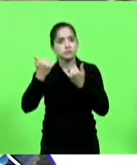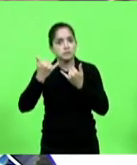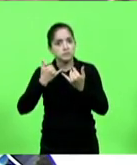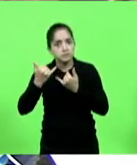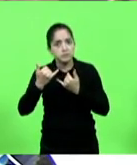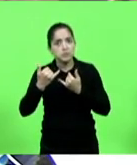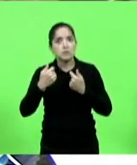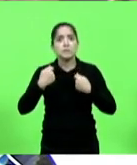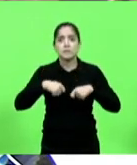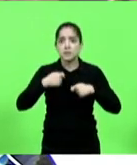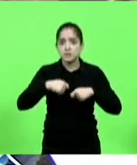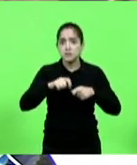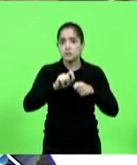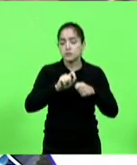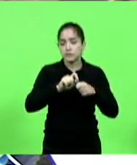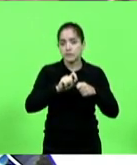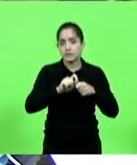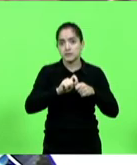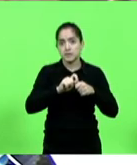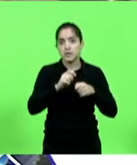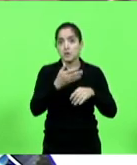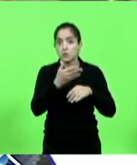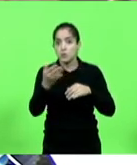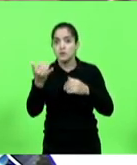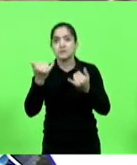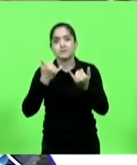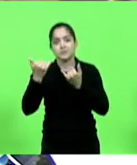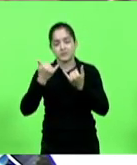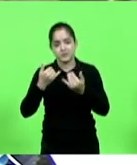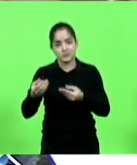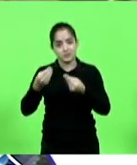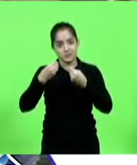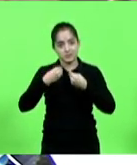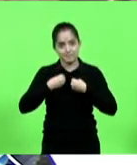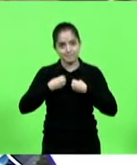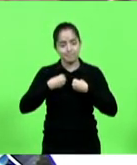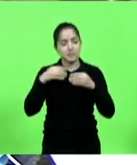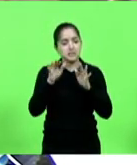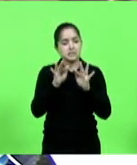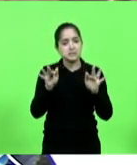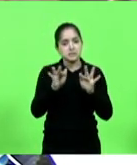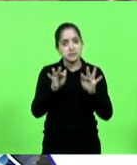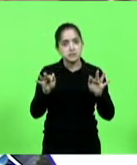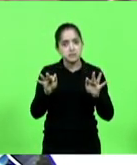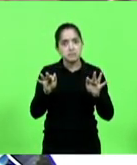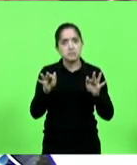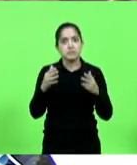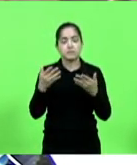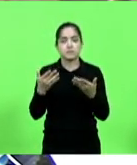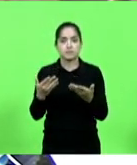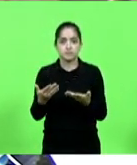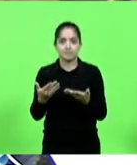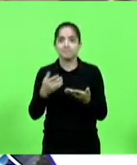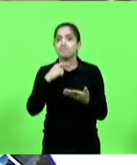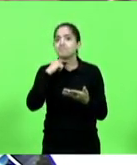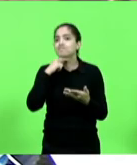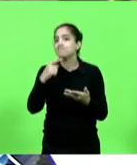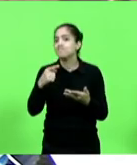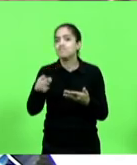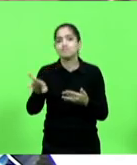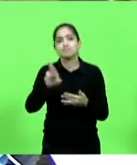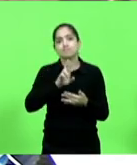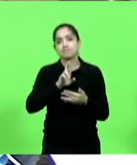algo a ser feito em relação com essas informações que eu vou receber. Informação bem simples mesmo, e que eu não estou conseguindo resposta.